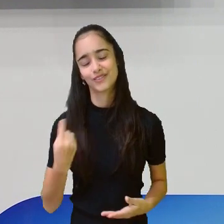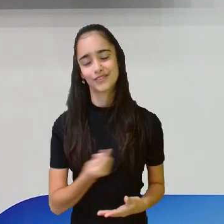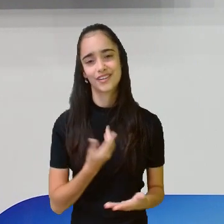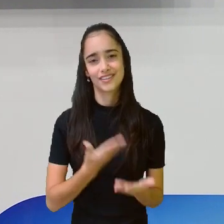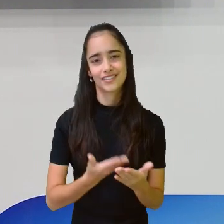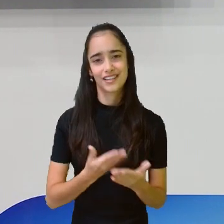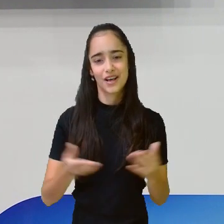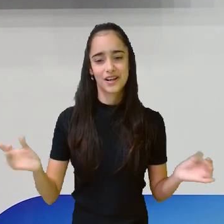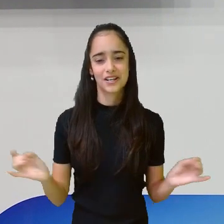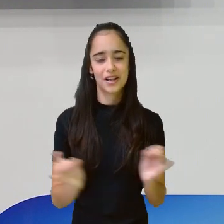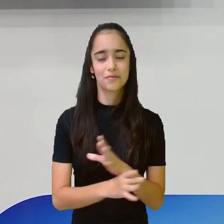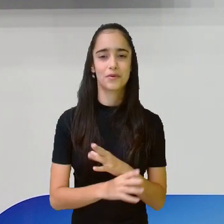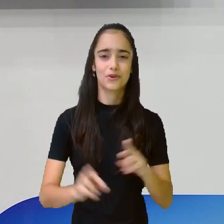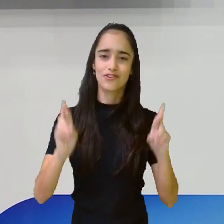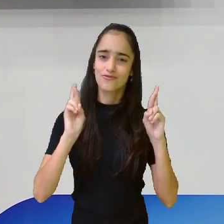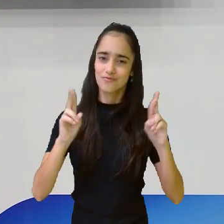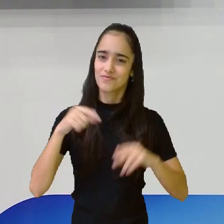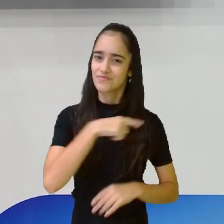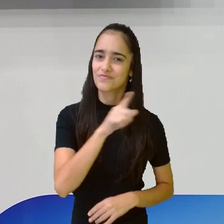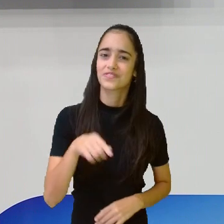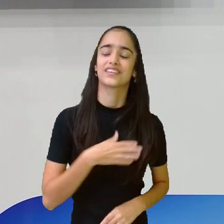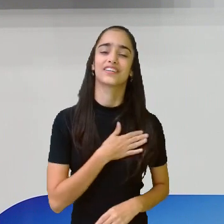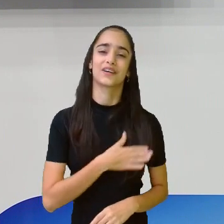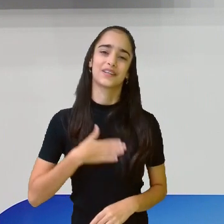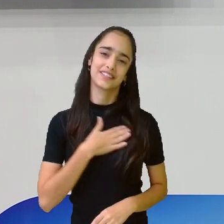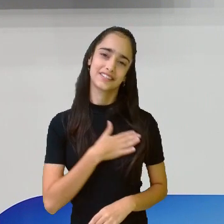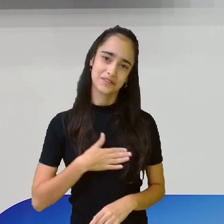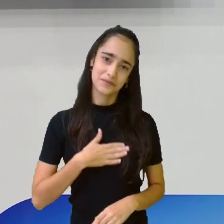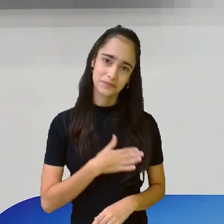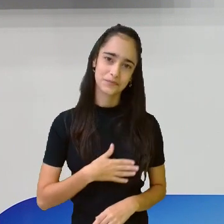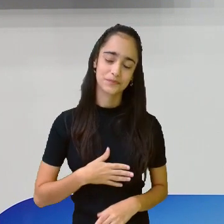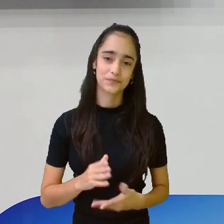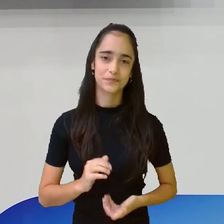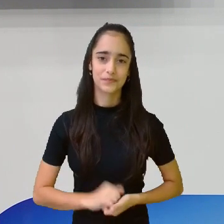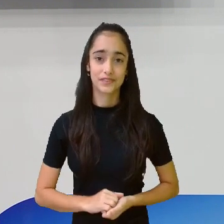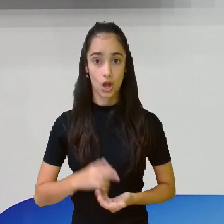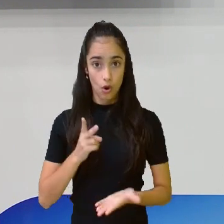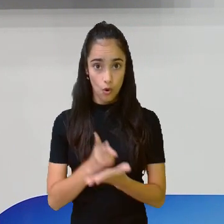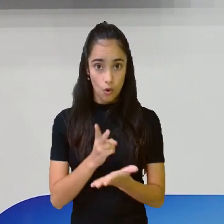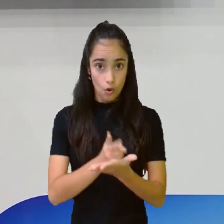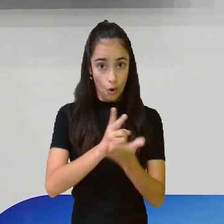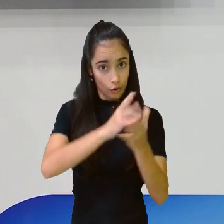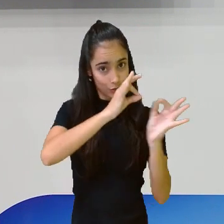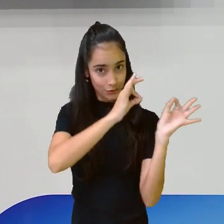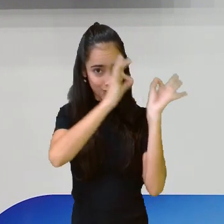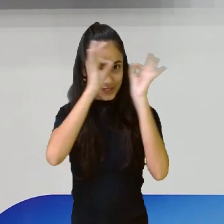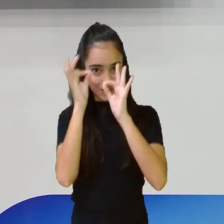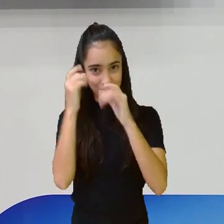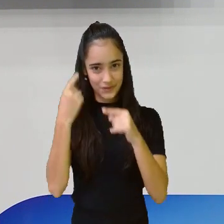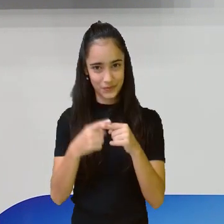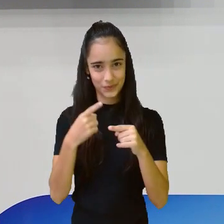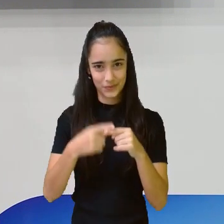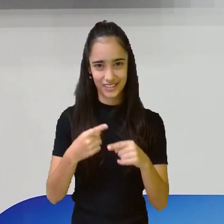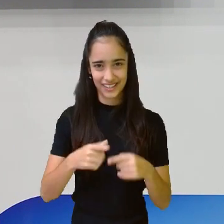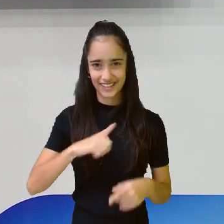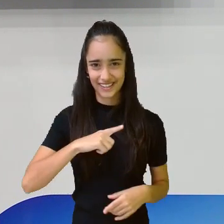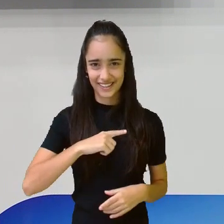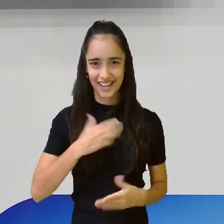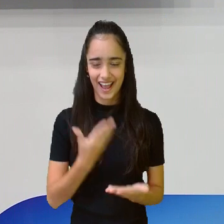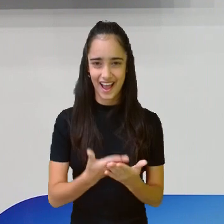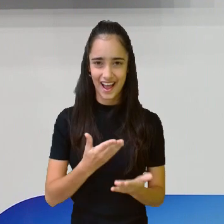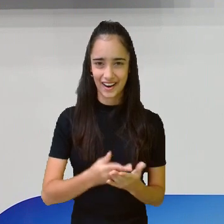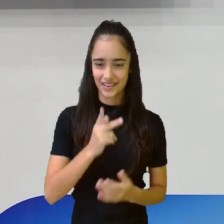por aqui, espero que vocês tenham gostado. E continua ligadinho, pois vem aí a aula